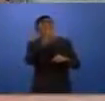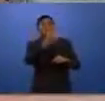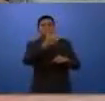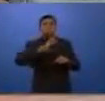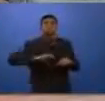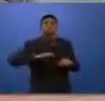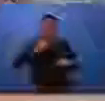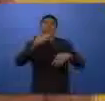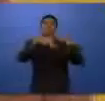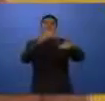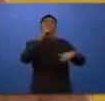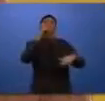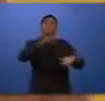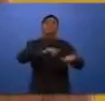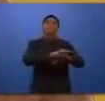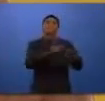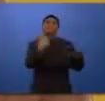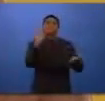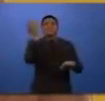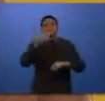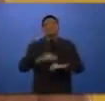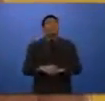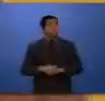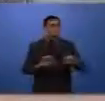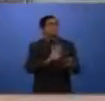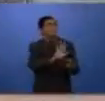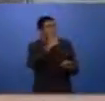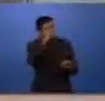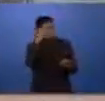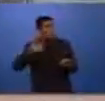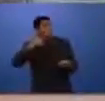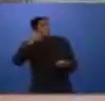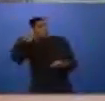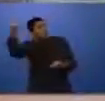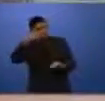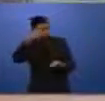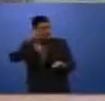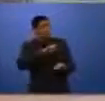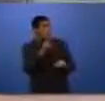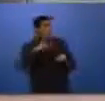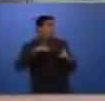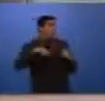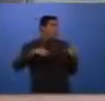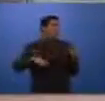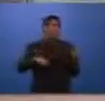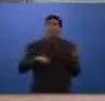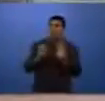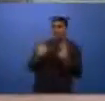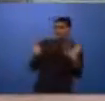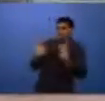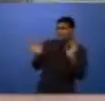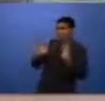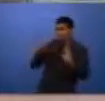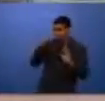solução dos crimes. Os dados da pessoa denunciante ficam registrados? Não, o nos interessa somente são os dados que a pessoa tem a nos fornecer.